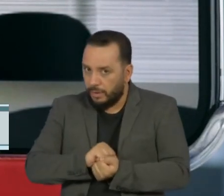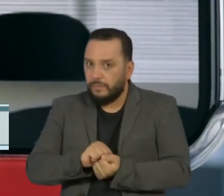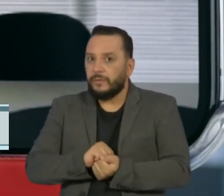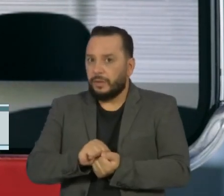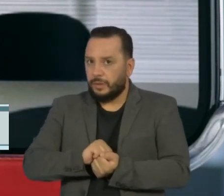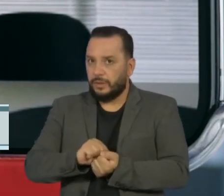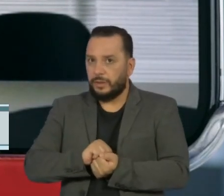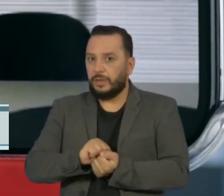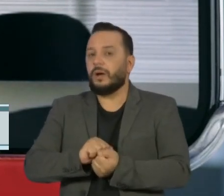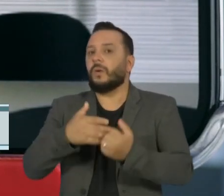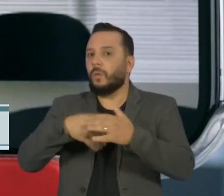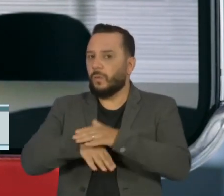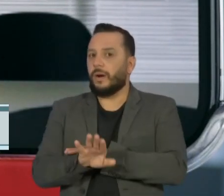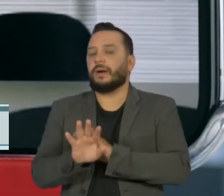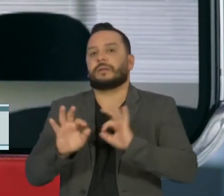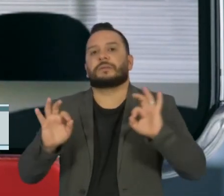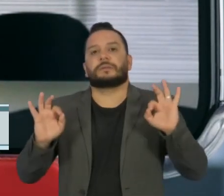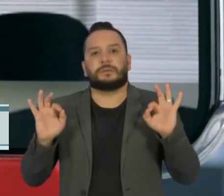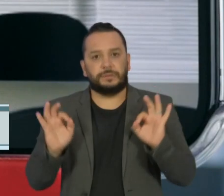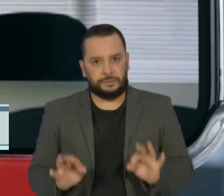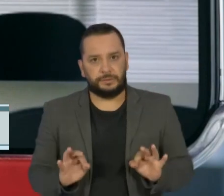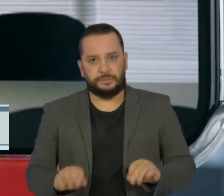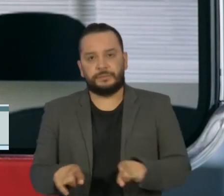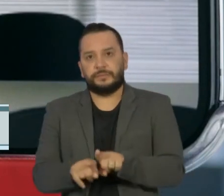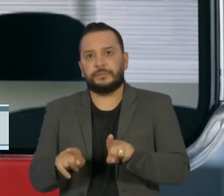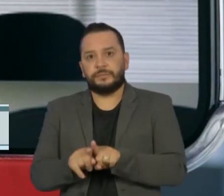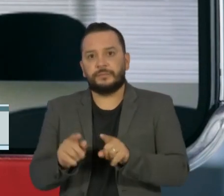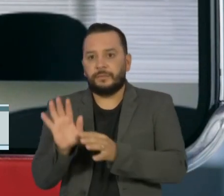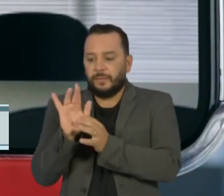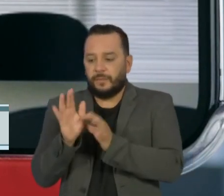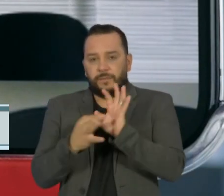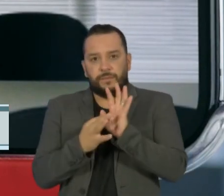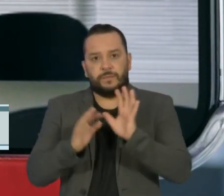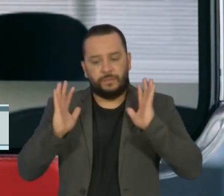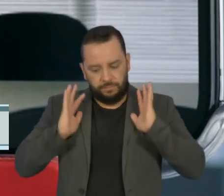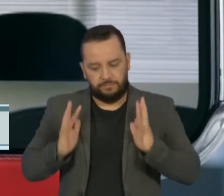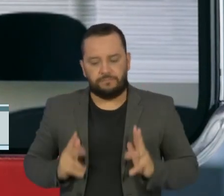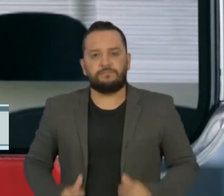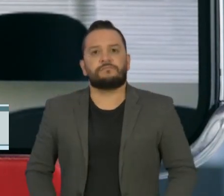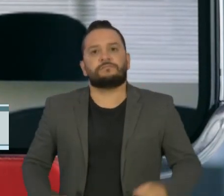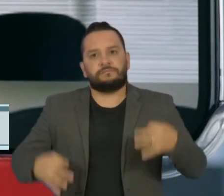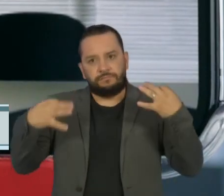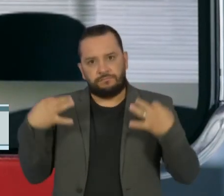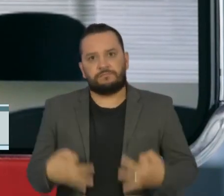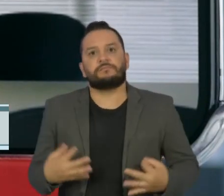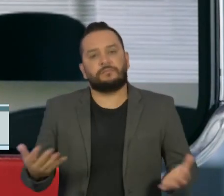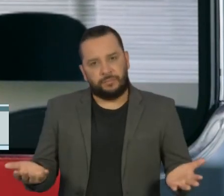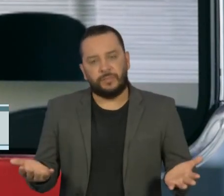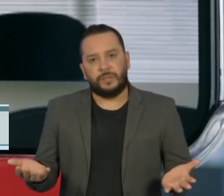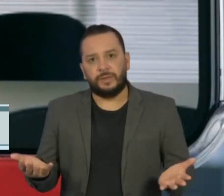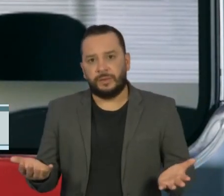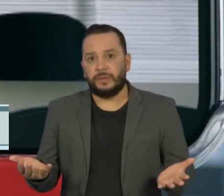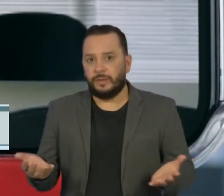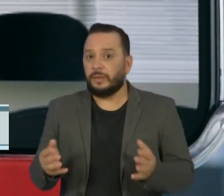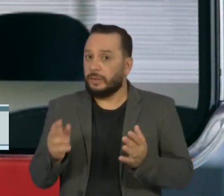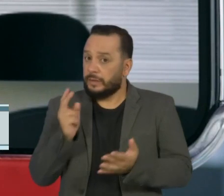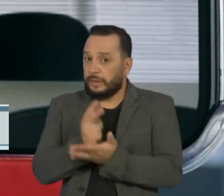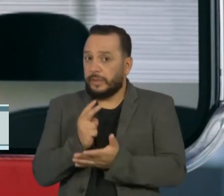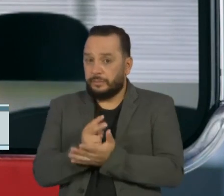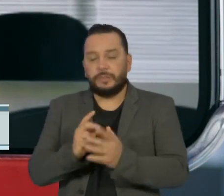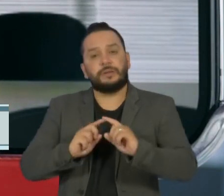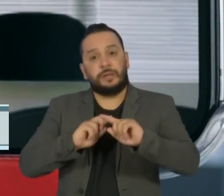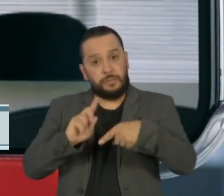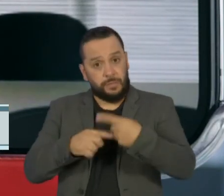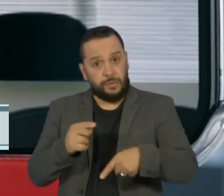roupas adequadamente, higienizando as suas mãos na hora que você for manipular essas roupas antes de guardá-las. E